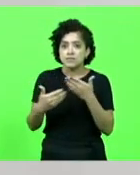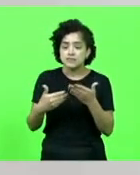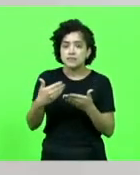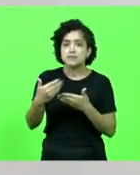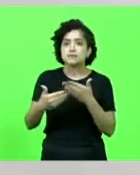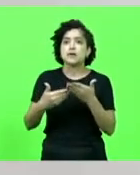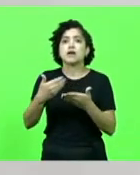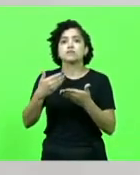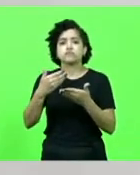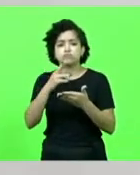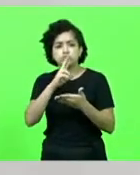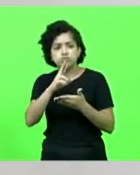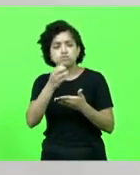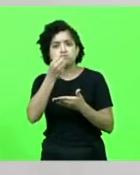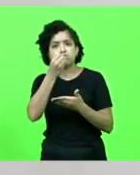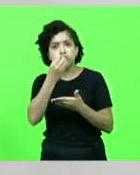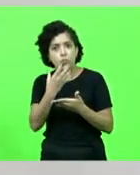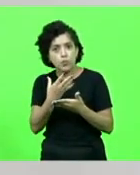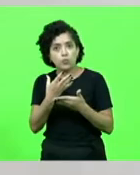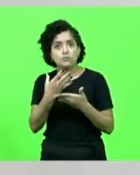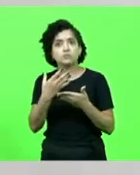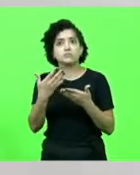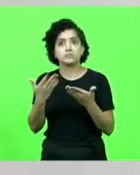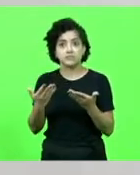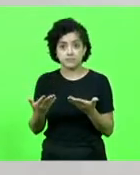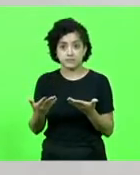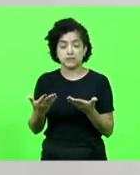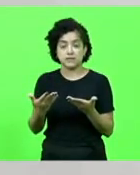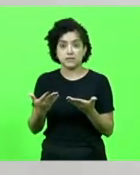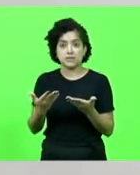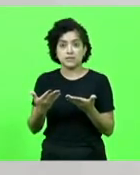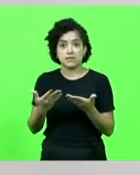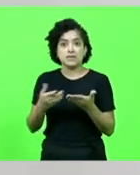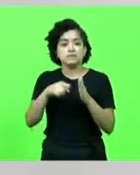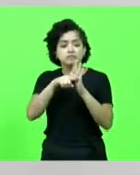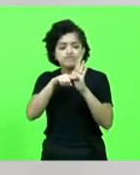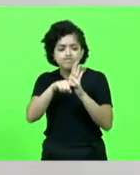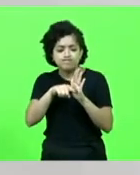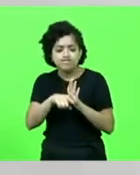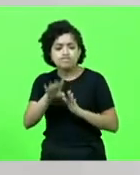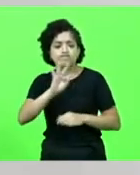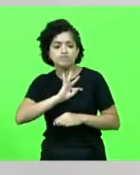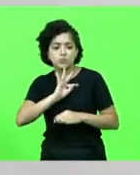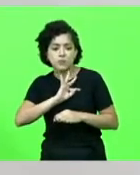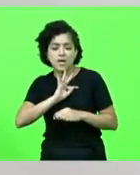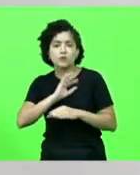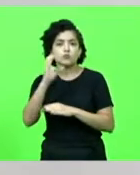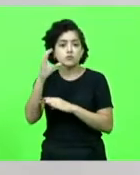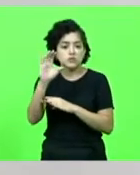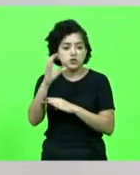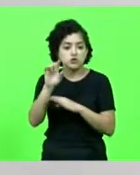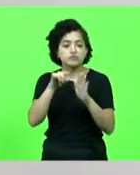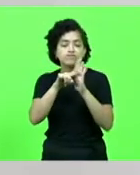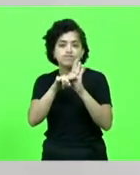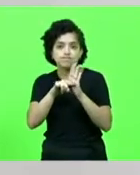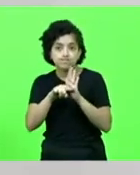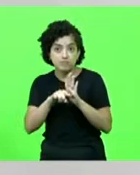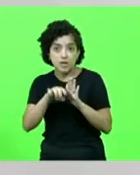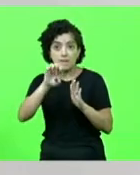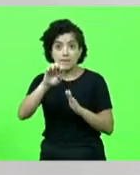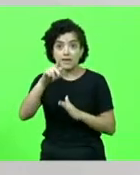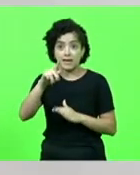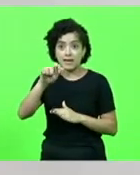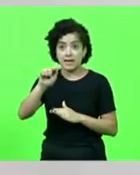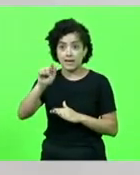resultados decorrentes de exaustivos estudos técnicos e científicos desenvolvidos pela EPAGRI e